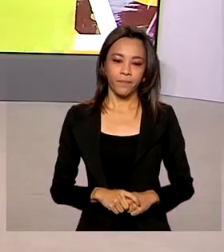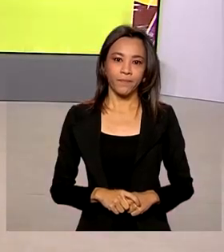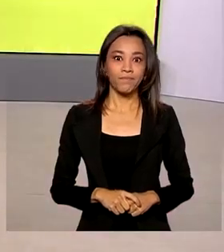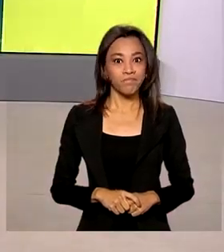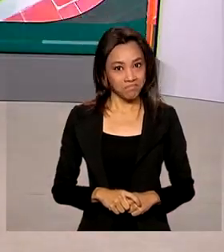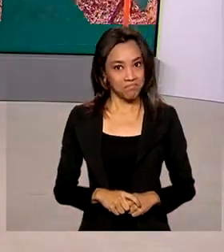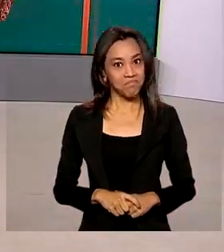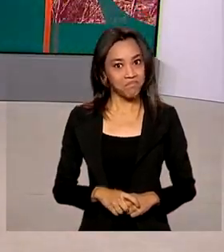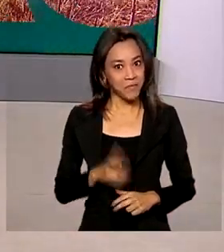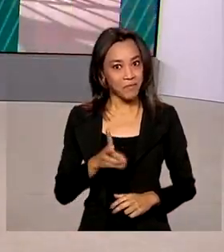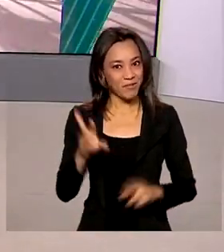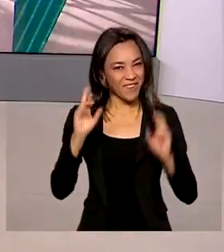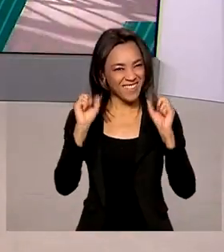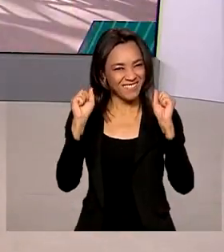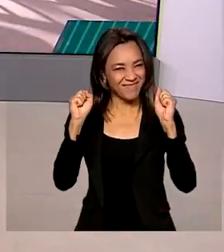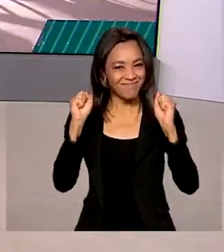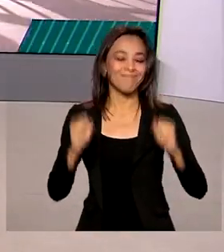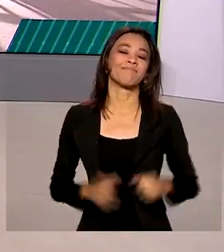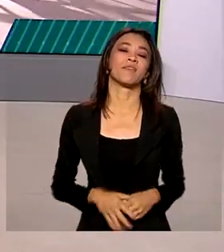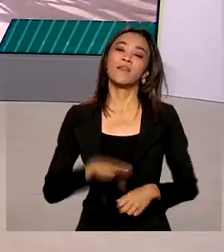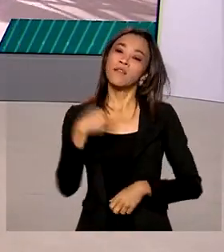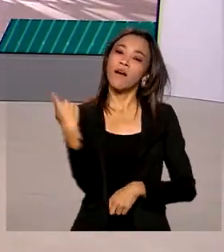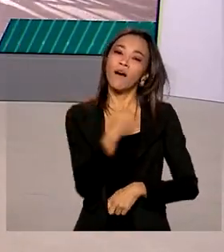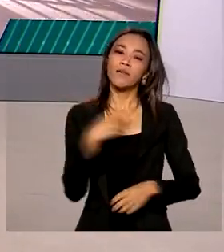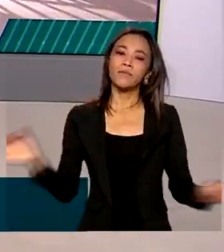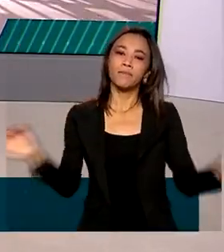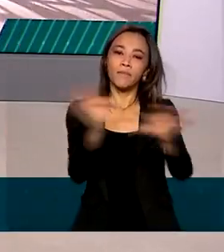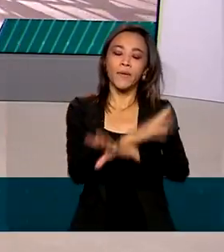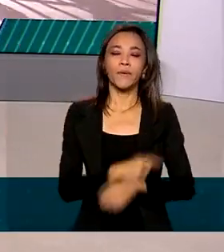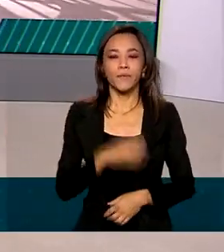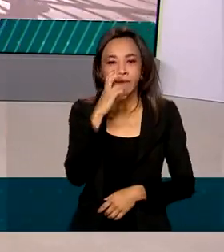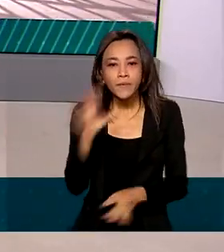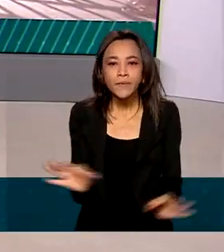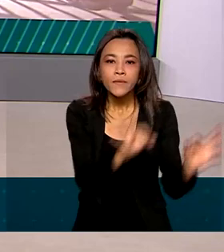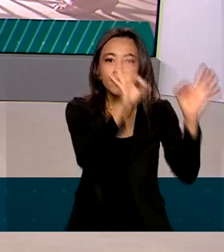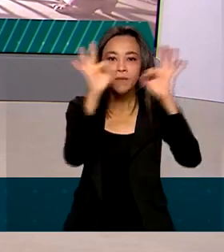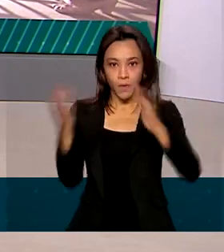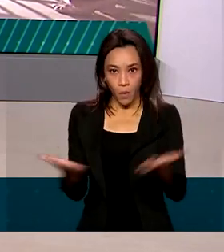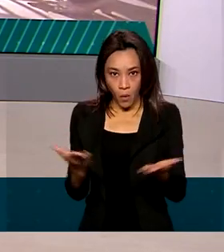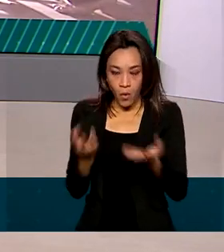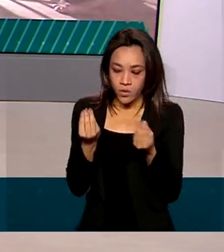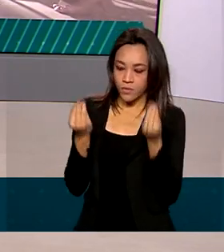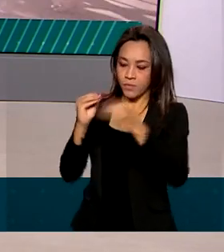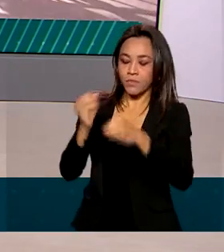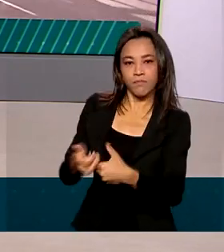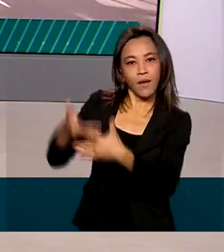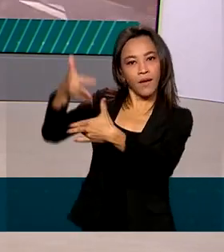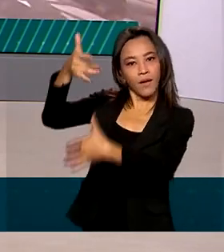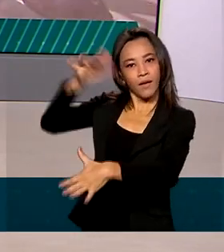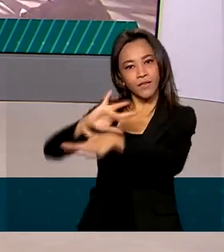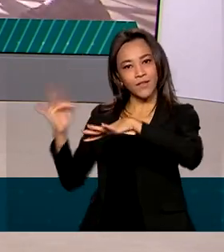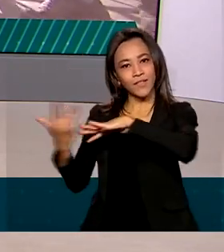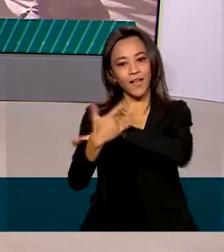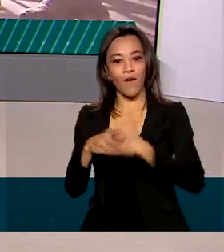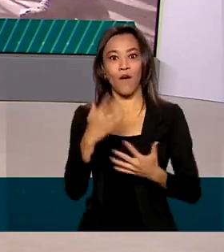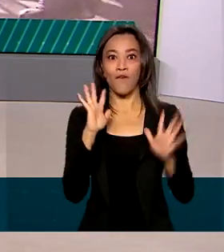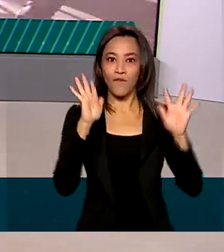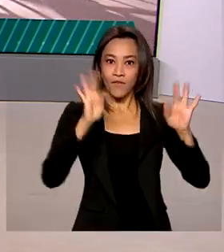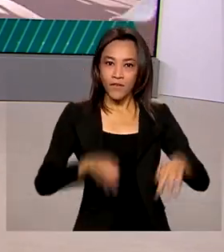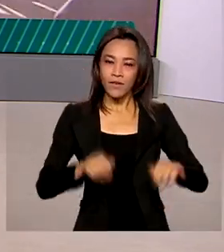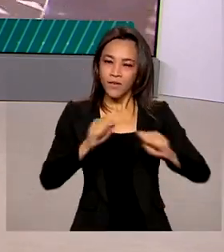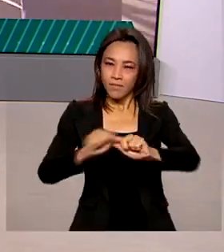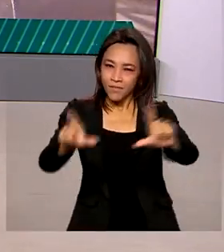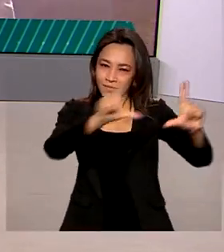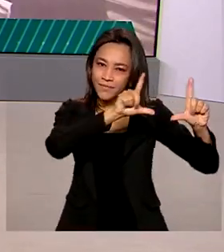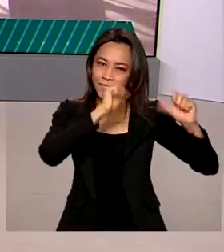Vamos continuar torcendo, né? Olha, o Brasil em Dia termina aqui. As reportagens de hoje estão nas nossas redes sociais. Encerramos com imagens que foram